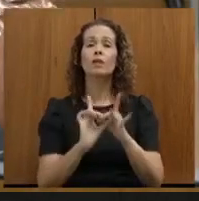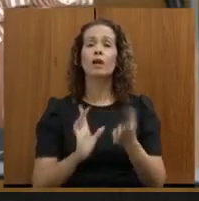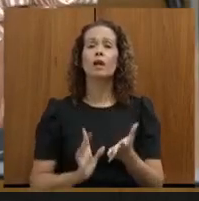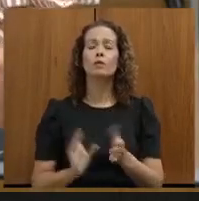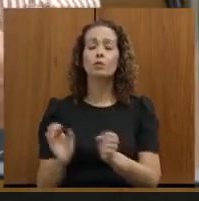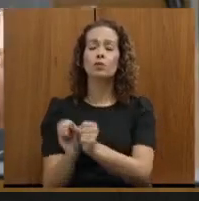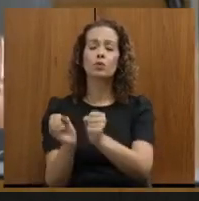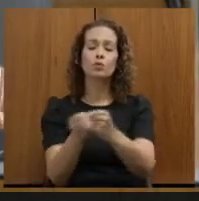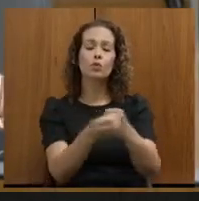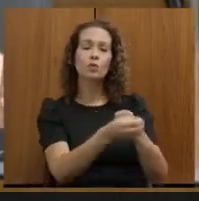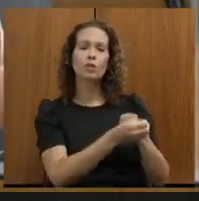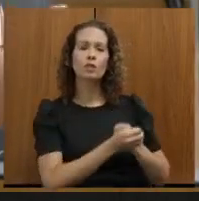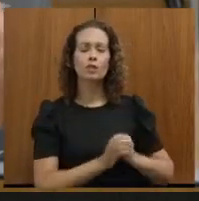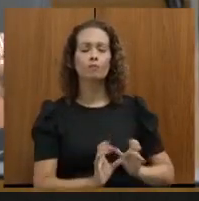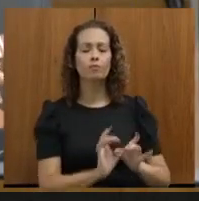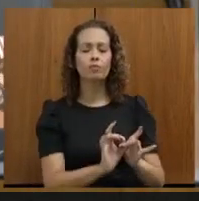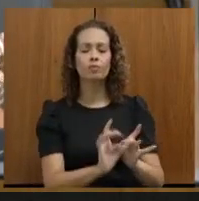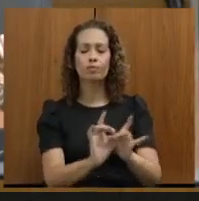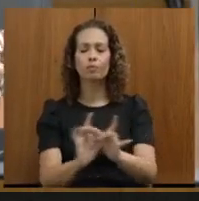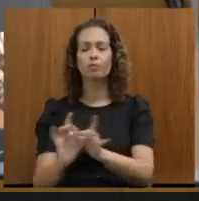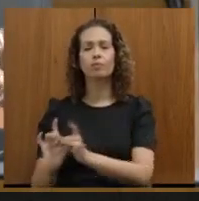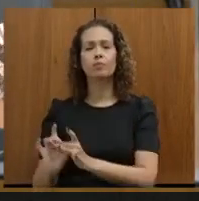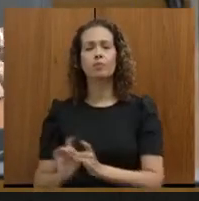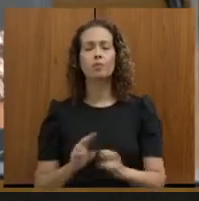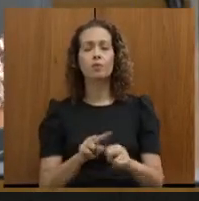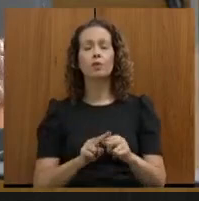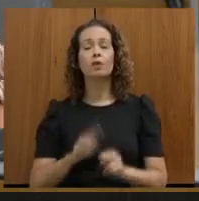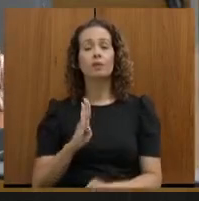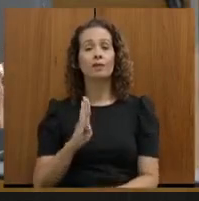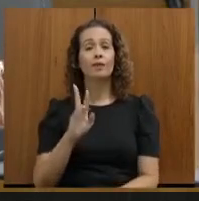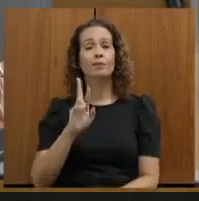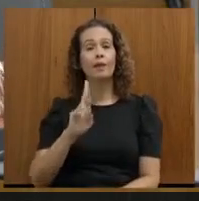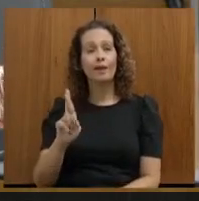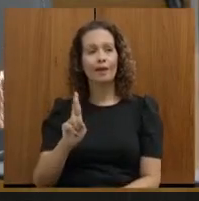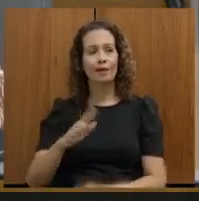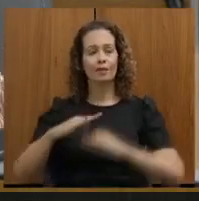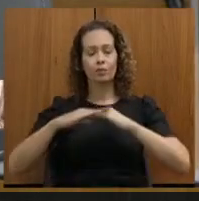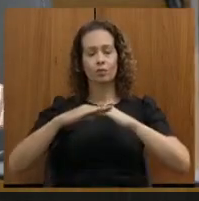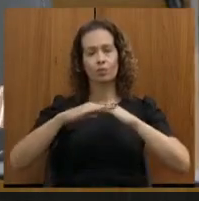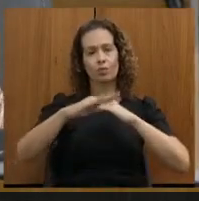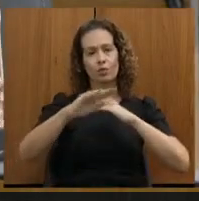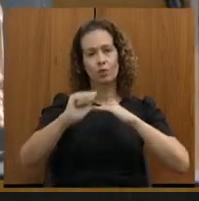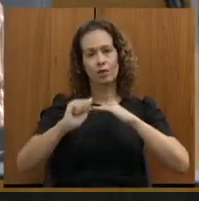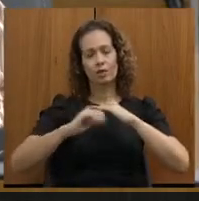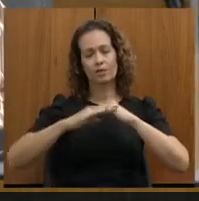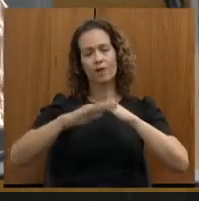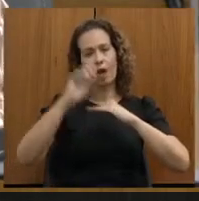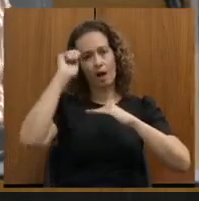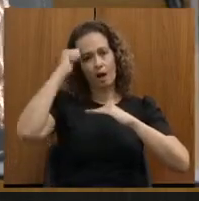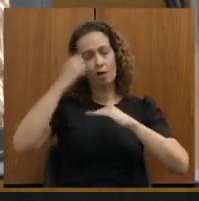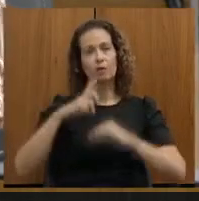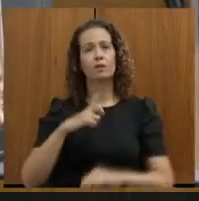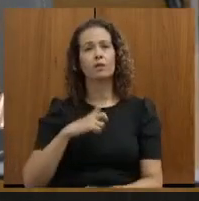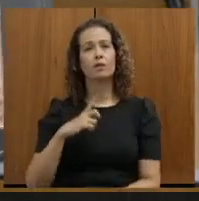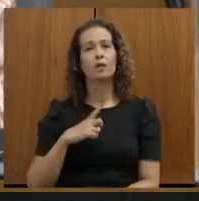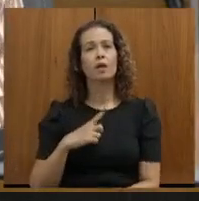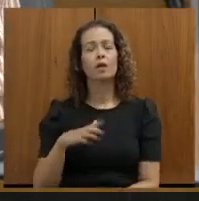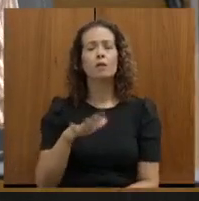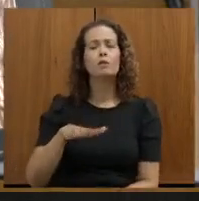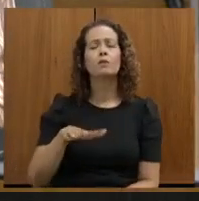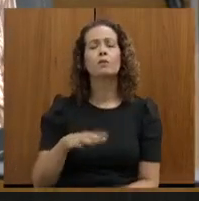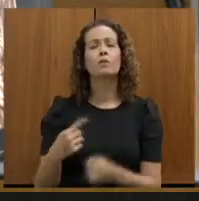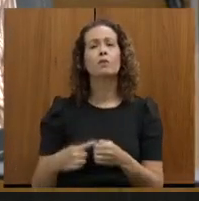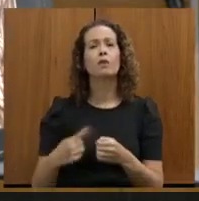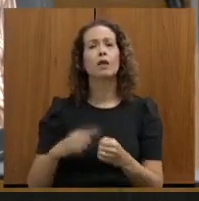os municípios foram ligados a uma BR pelo asfalto. Nós temos um município lá, Santa Rita do Itueto, que ainda faltam